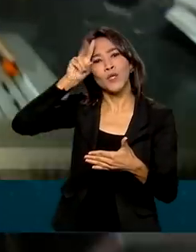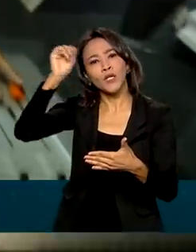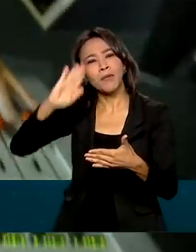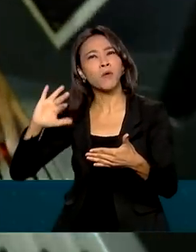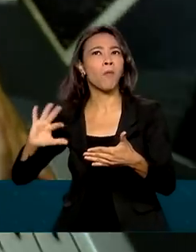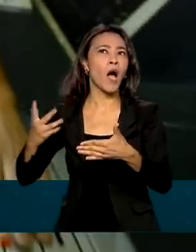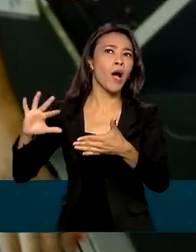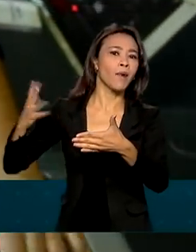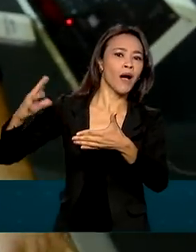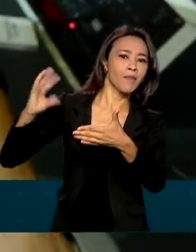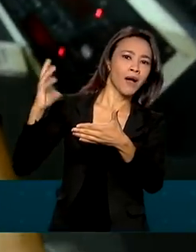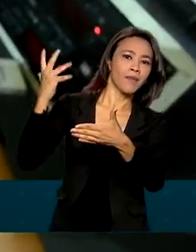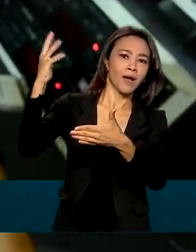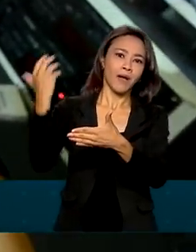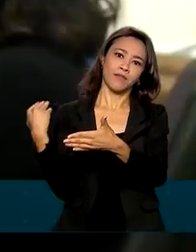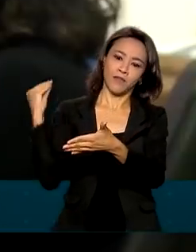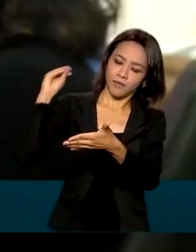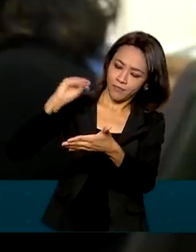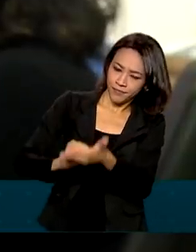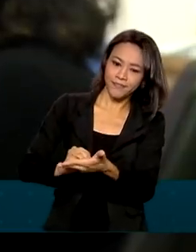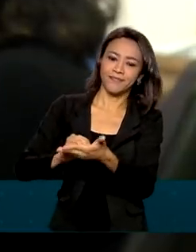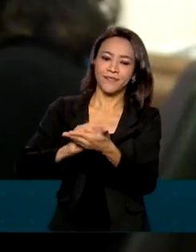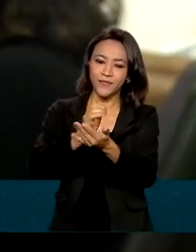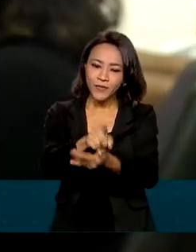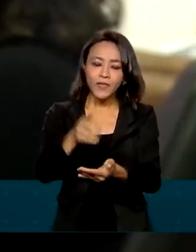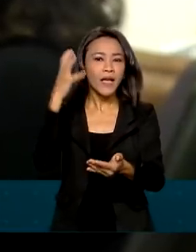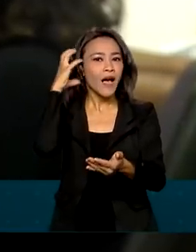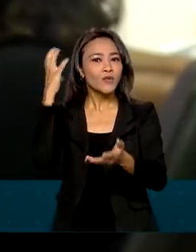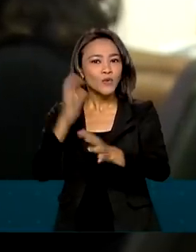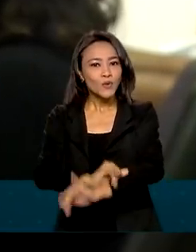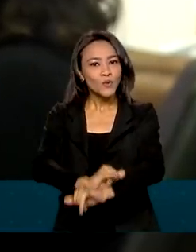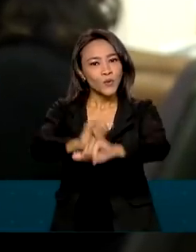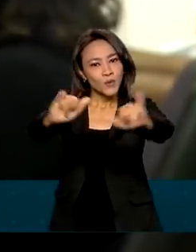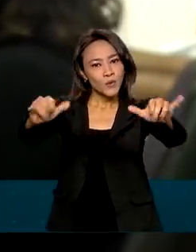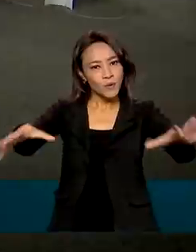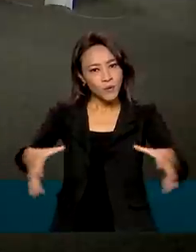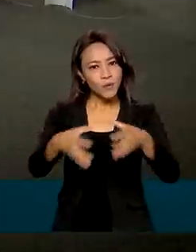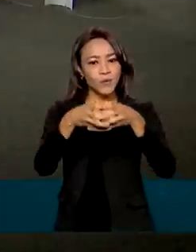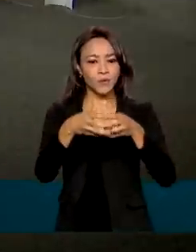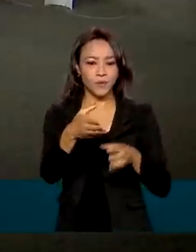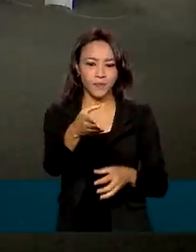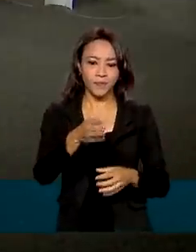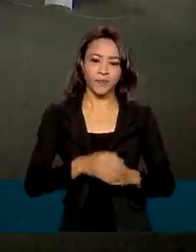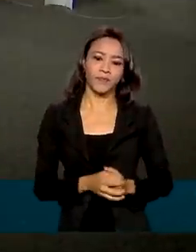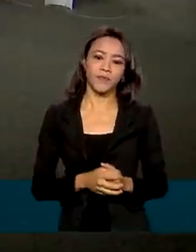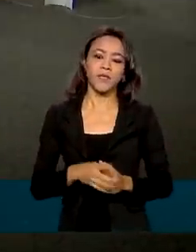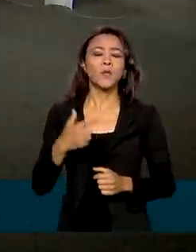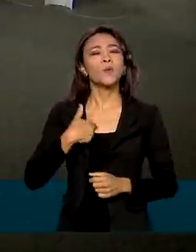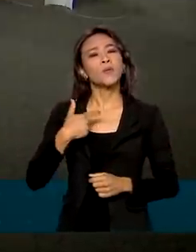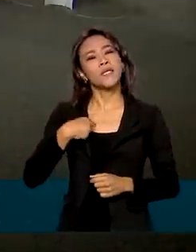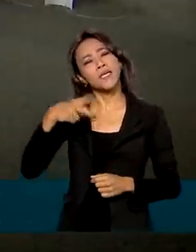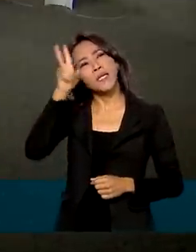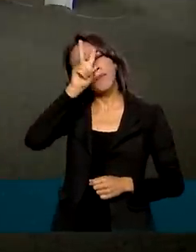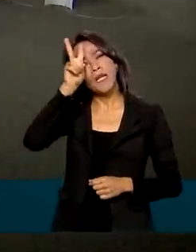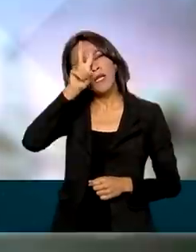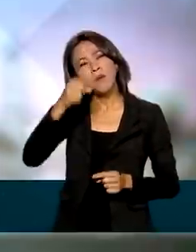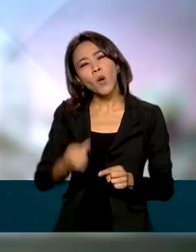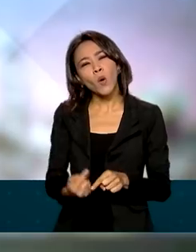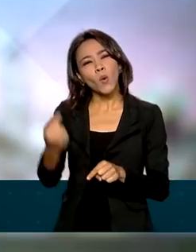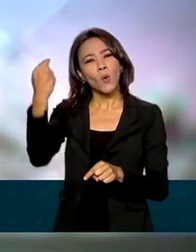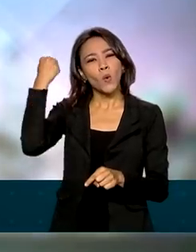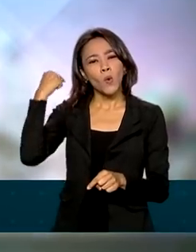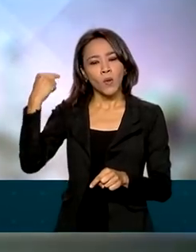registrados no programa e na vida de quem faz parte da equipe. Foi algo que me marcou muito, que foi o início da